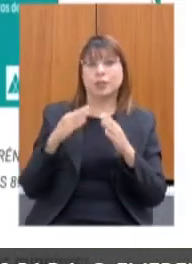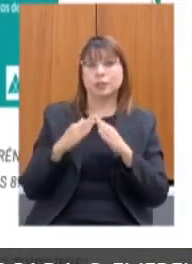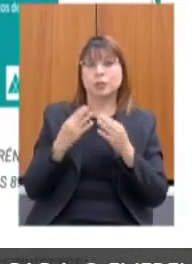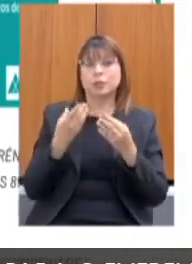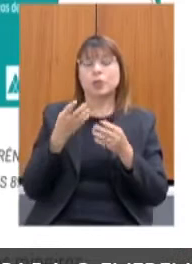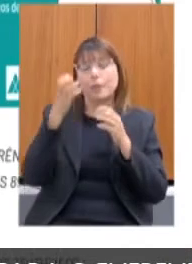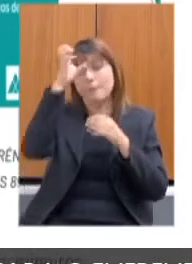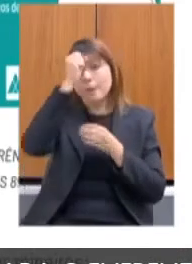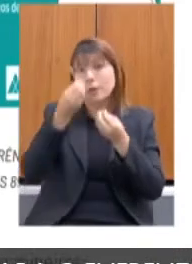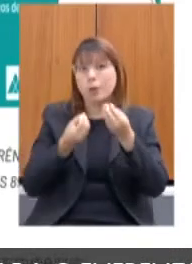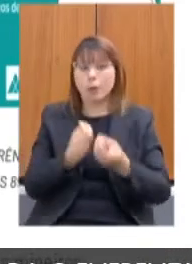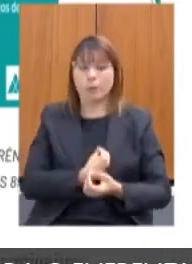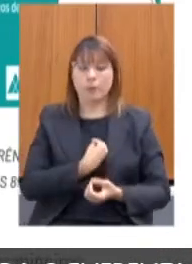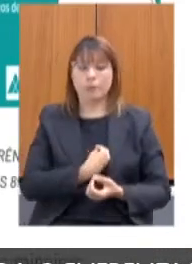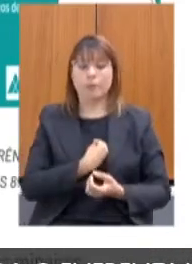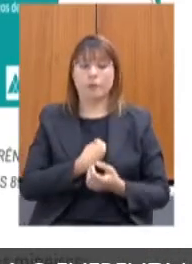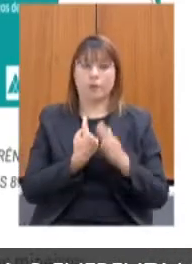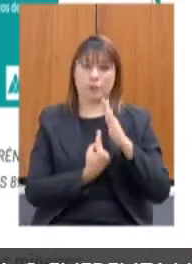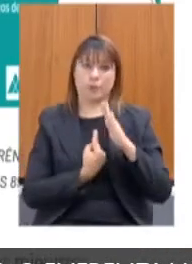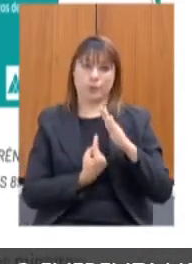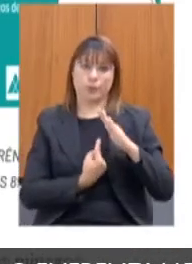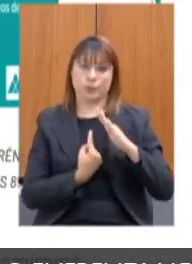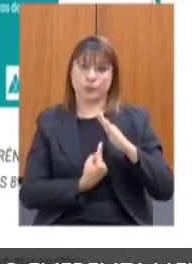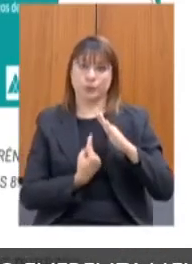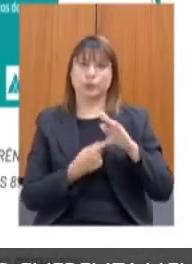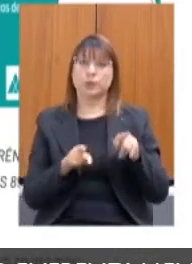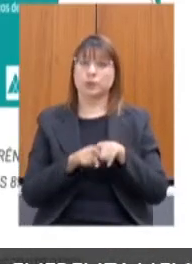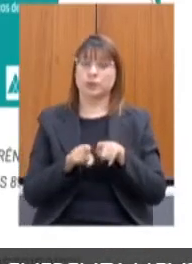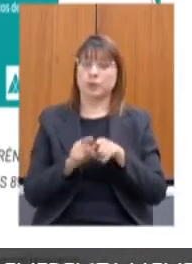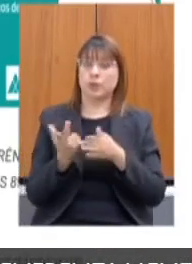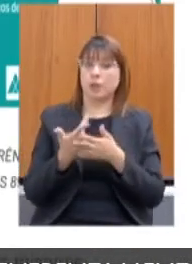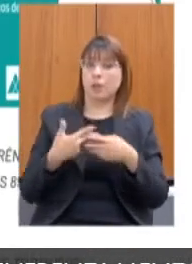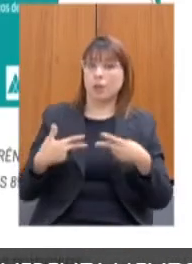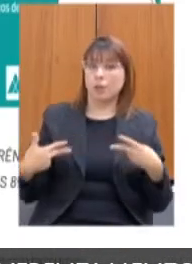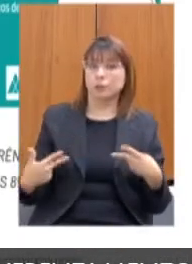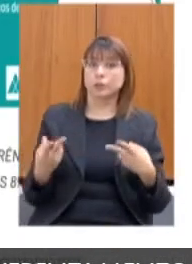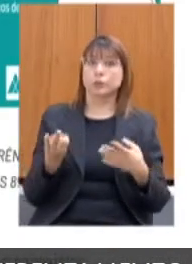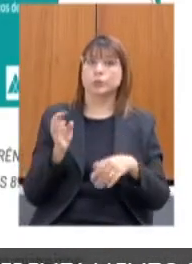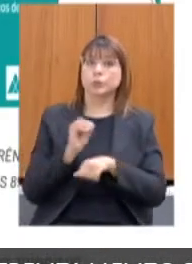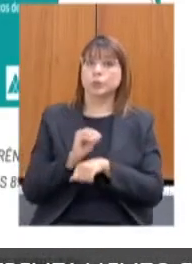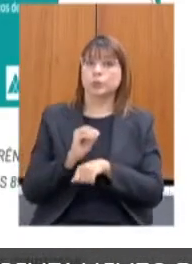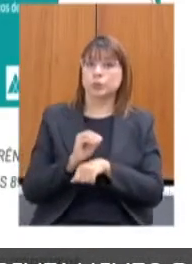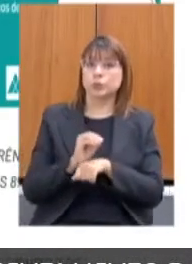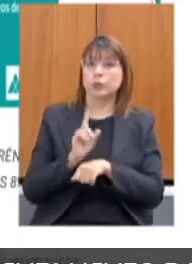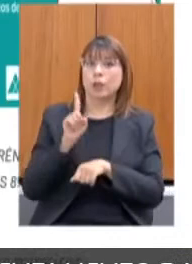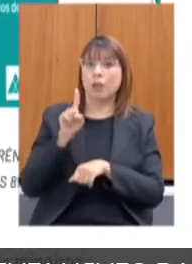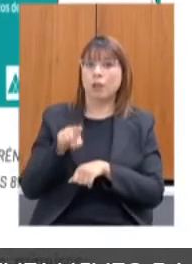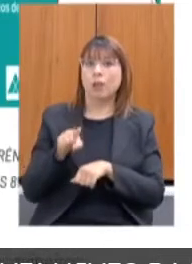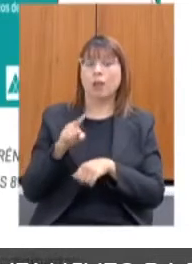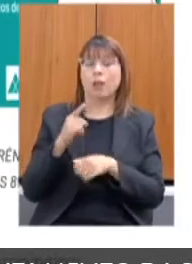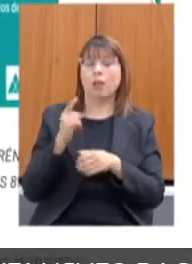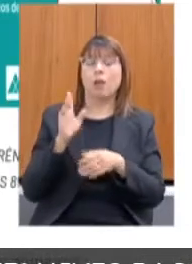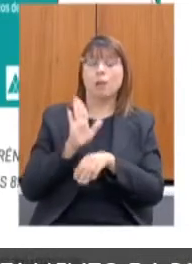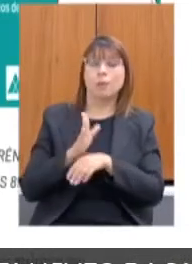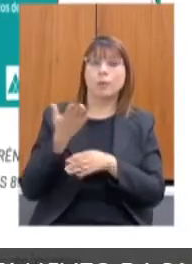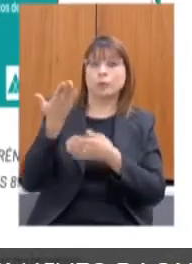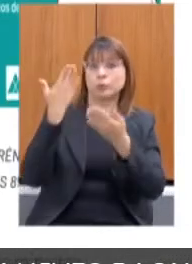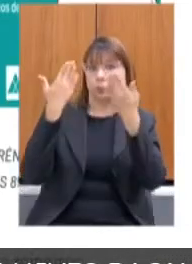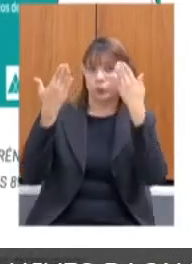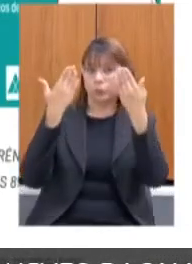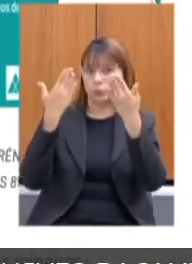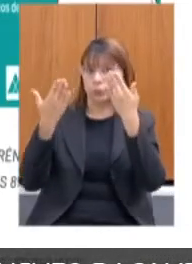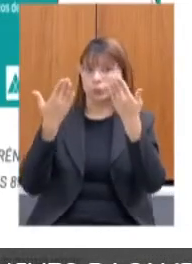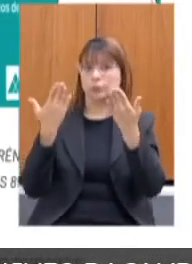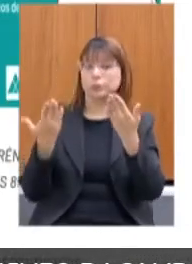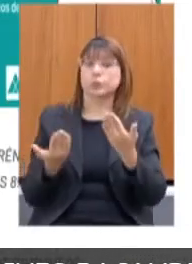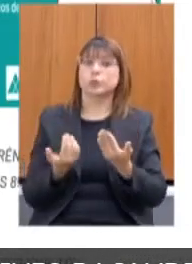social. Tivemos também o projeto Arte Cuidar, que é apoio psicológico virtual a residentes e funcionários das